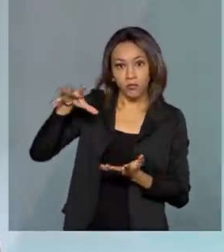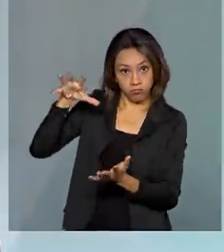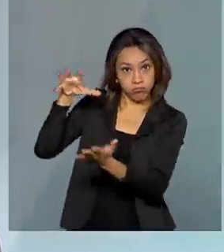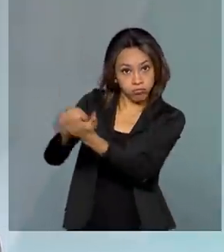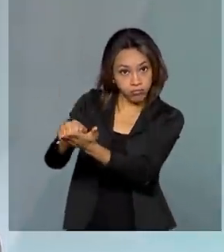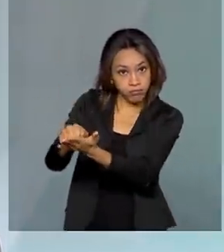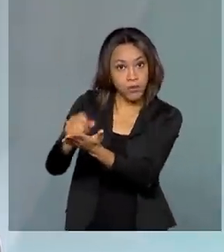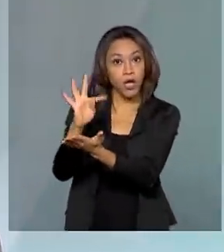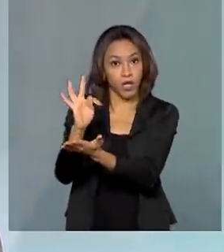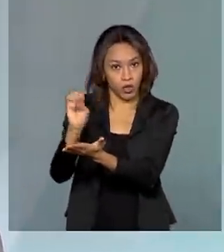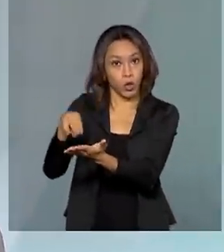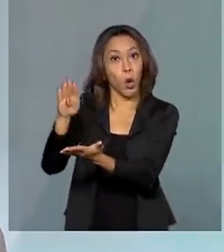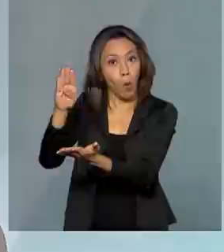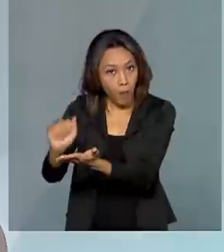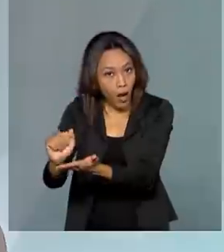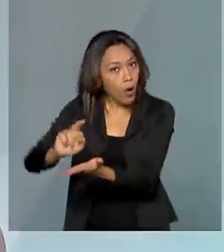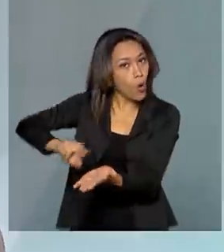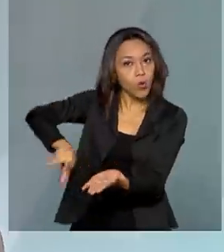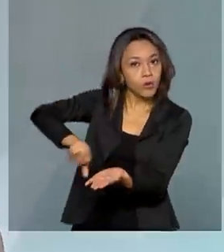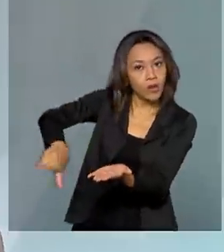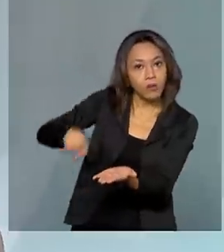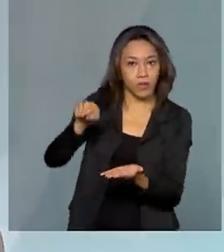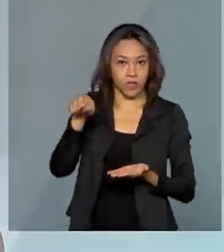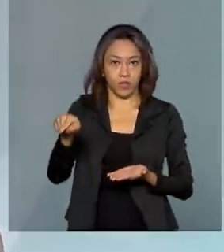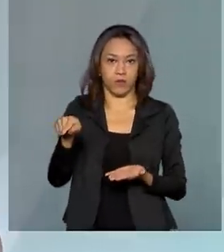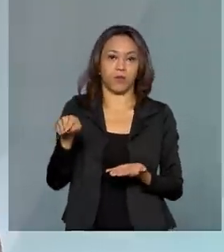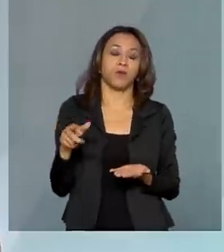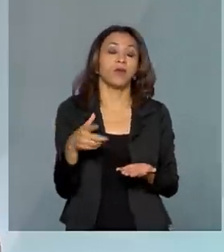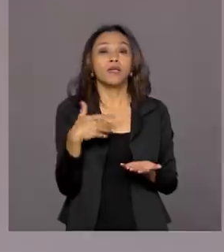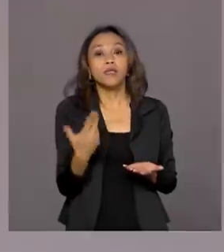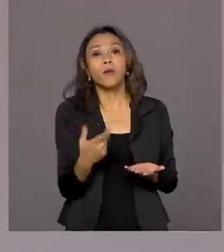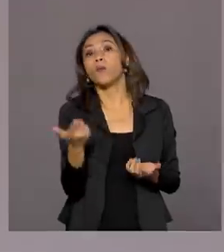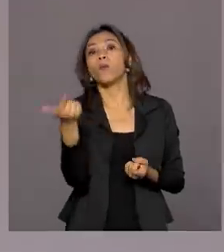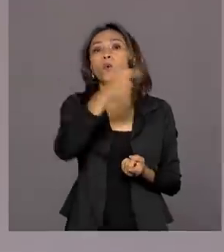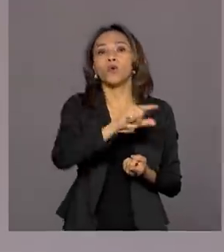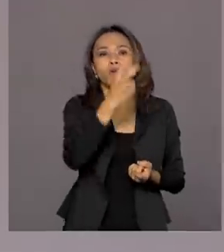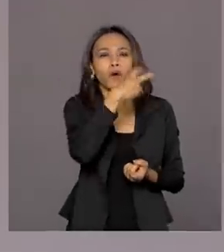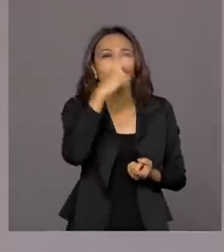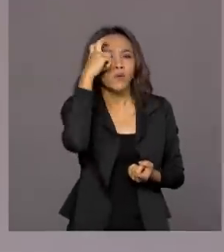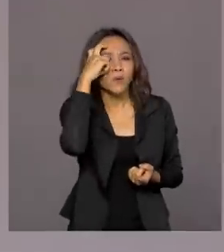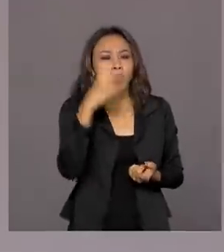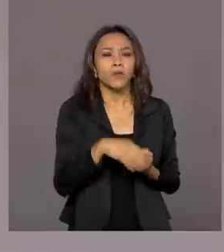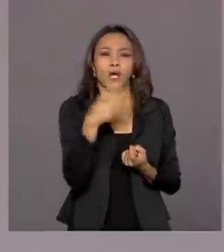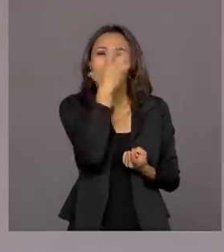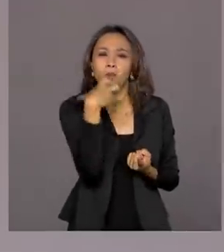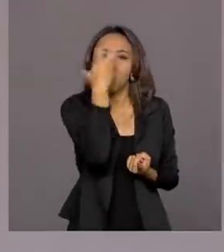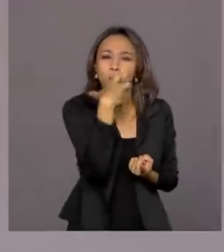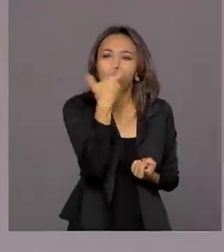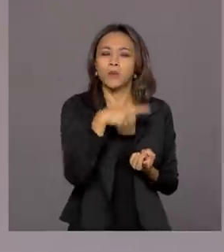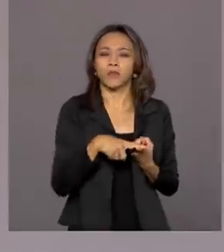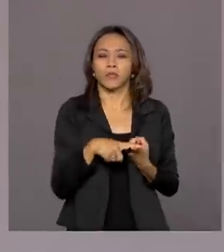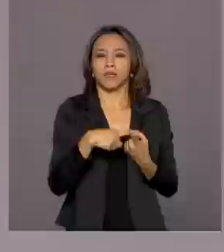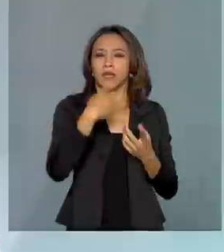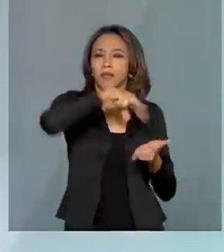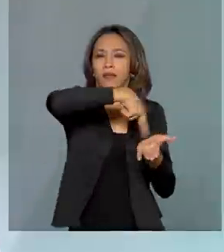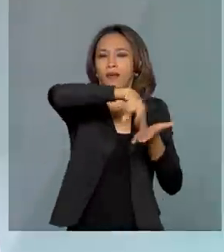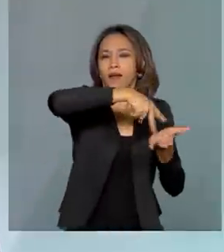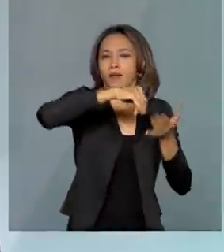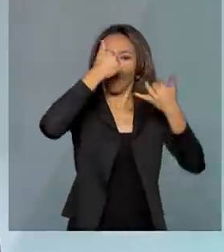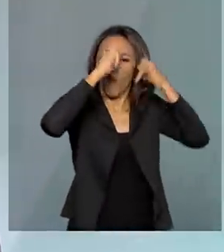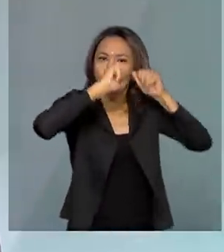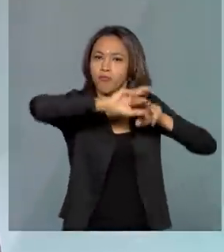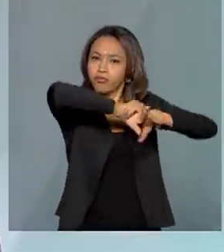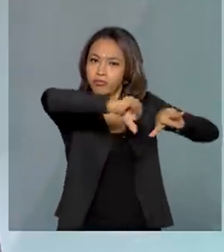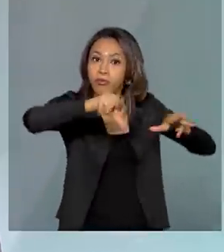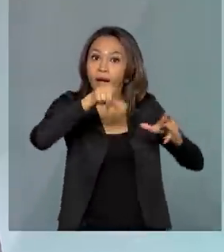não do bem. E no tocante ao patrimônio imaterial, a gente trabalha com o registro. Então, o registro,